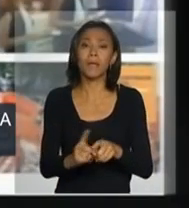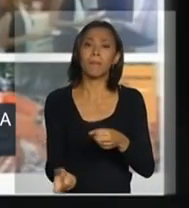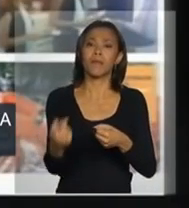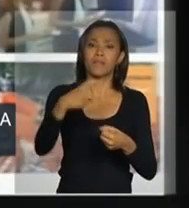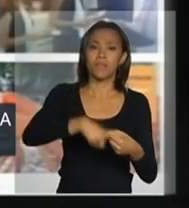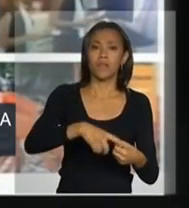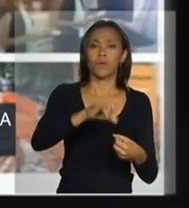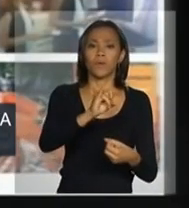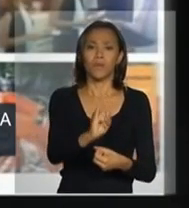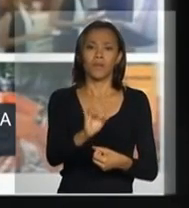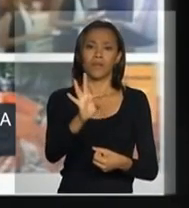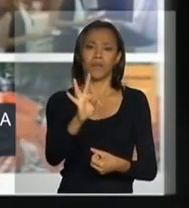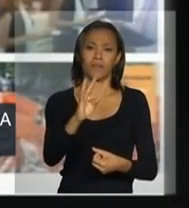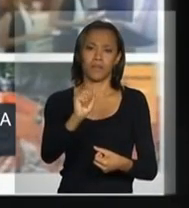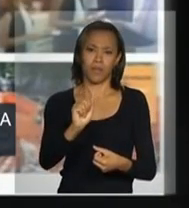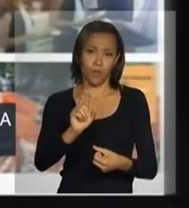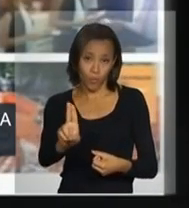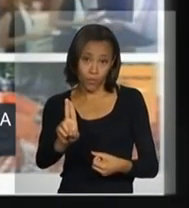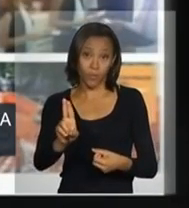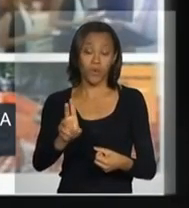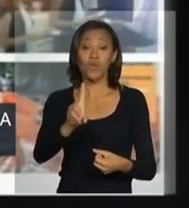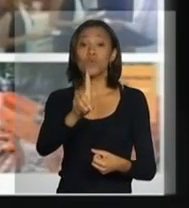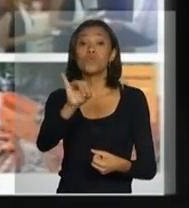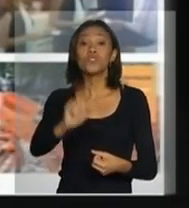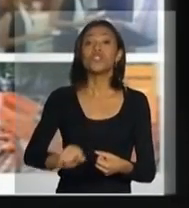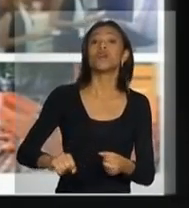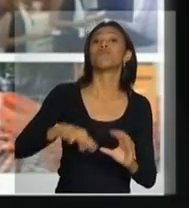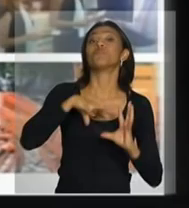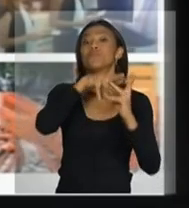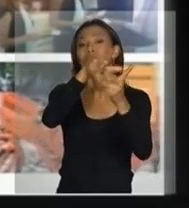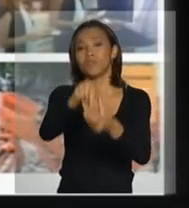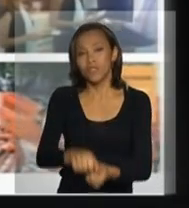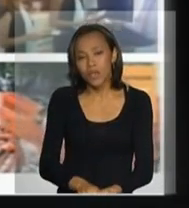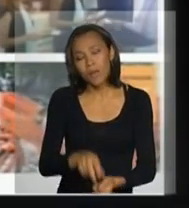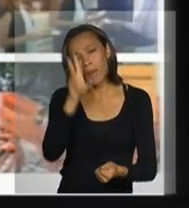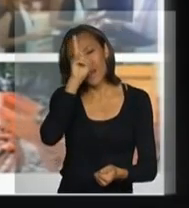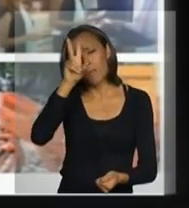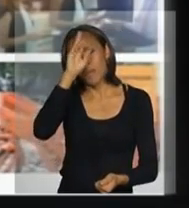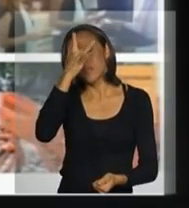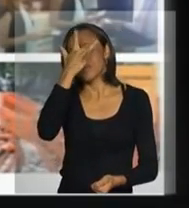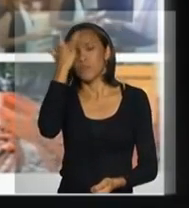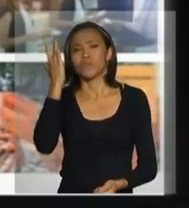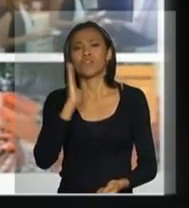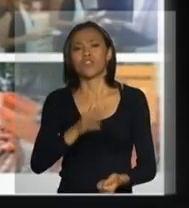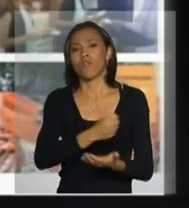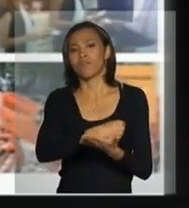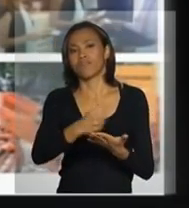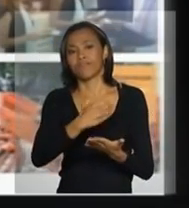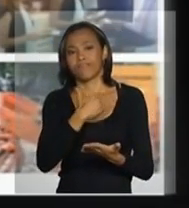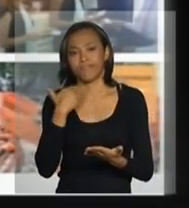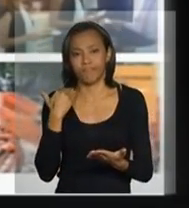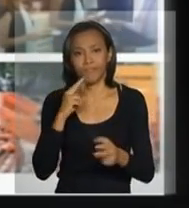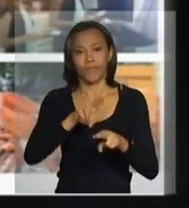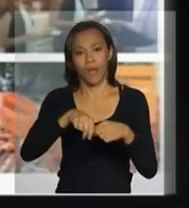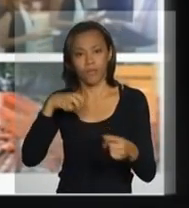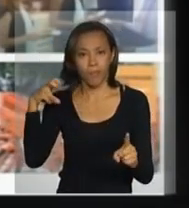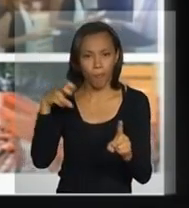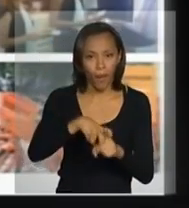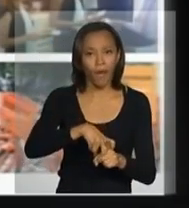Itaú, no Dia Mundial em Memória das Vítimas de Trânsito, nós fizemos um trabalho conjunto também,